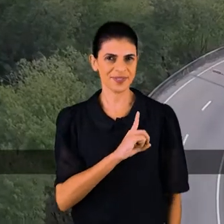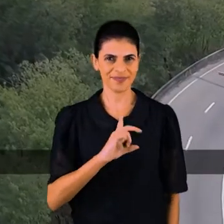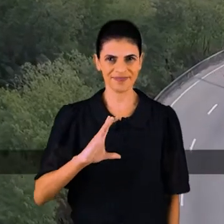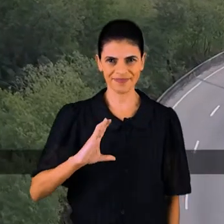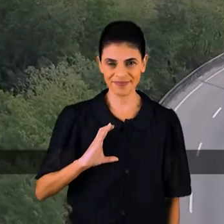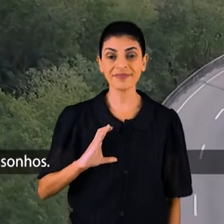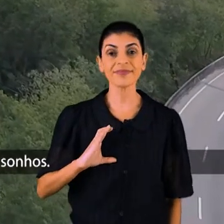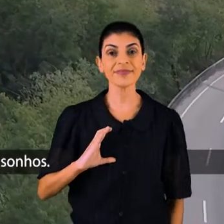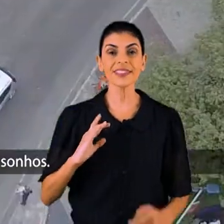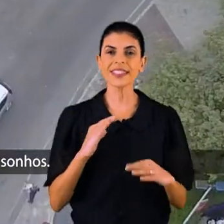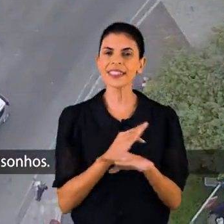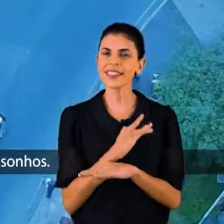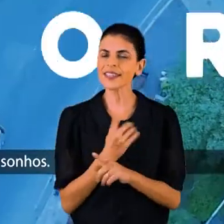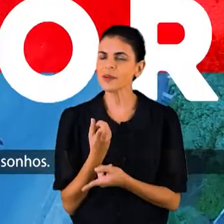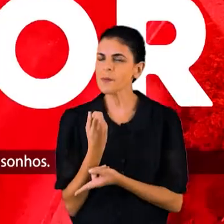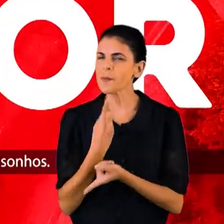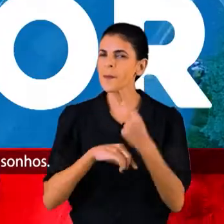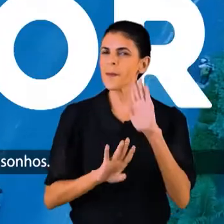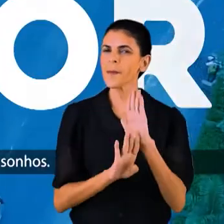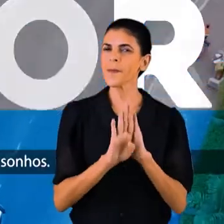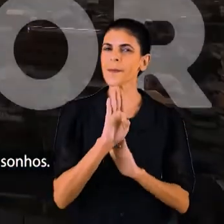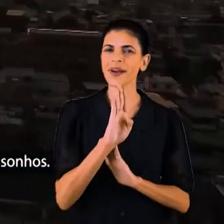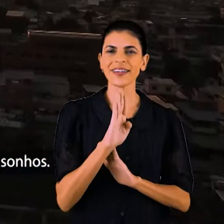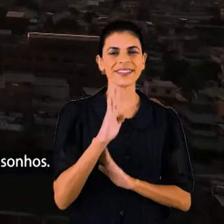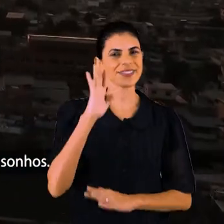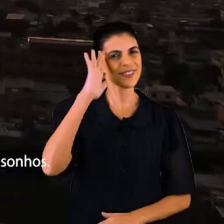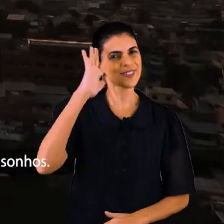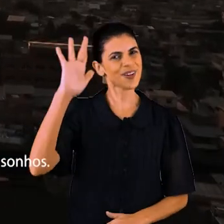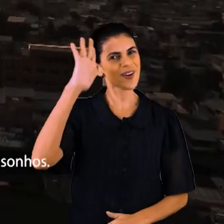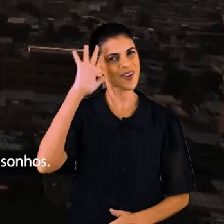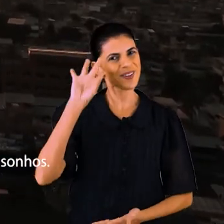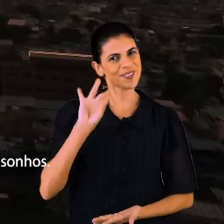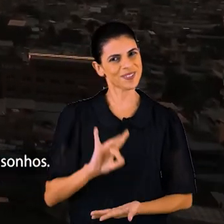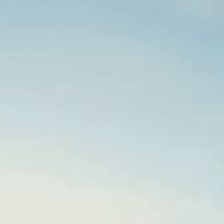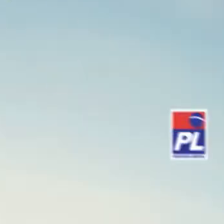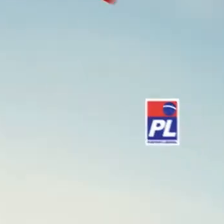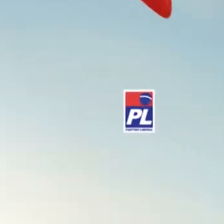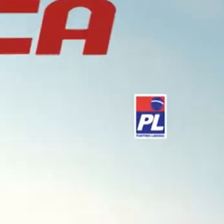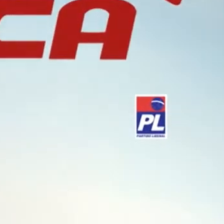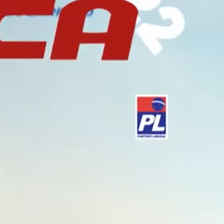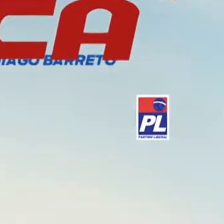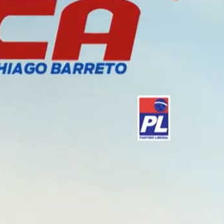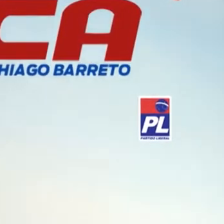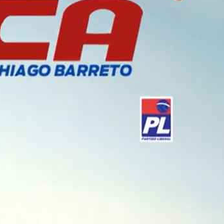nossa Duque de Caxias uma cidade cada vez melhor e a cidade dos nossos sonhos.